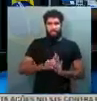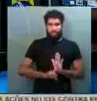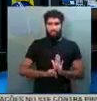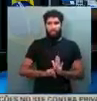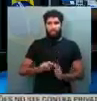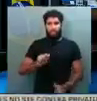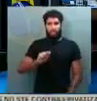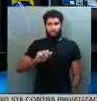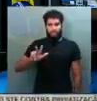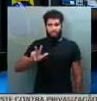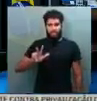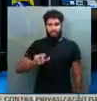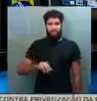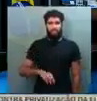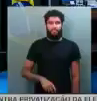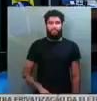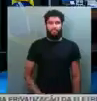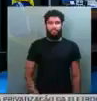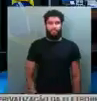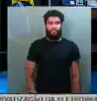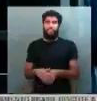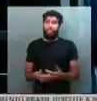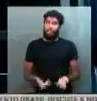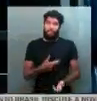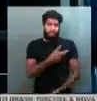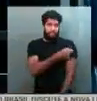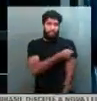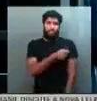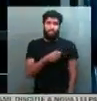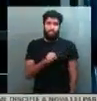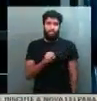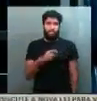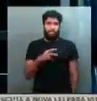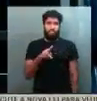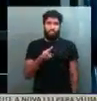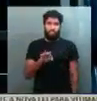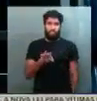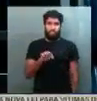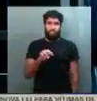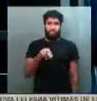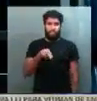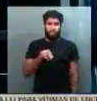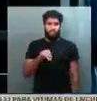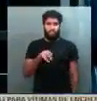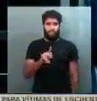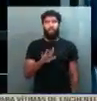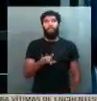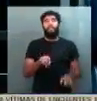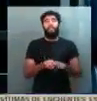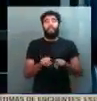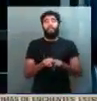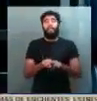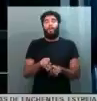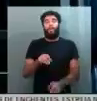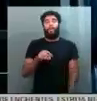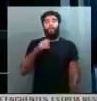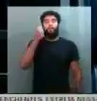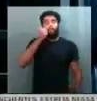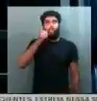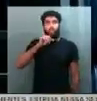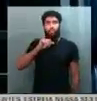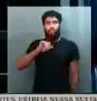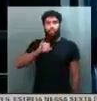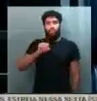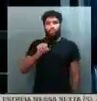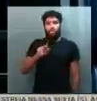da Anvisa. Por favor. Queria pedir também ao senador Cajuru, desculpa se não foi clara em